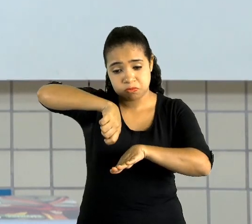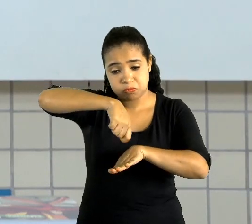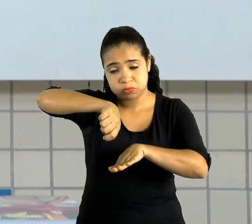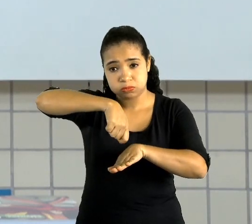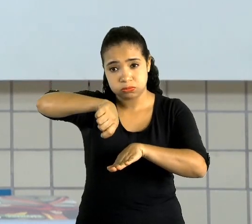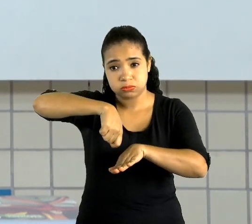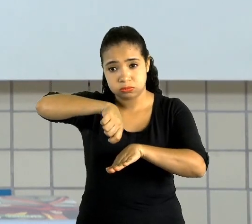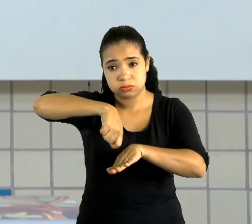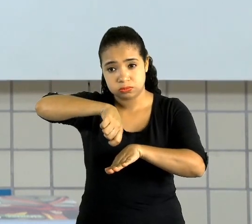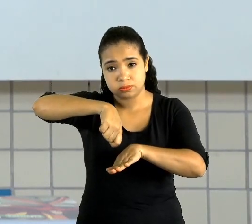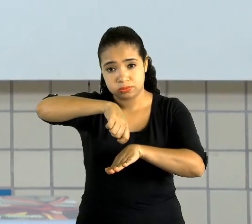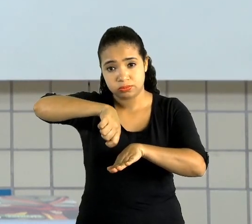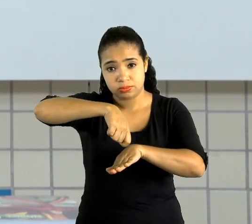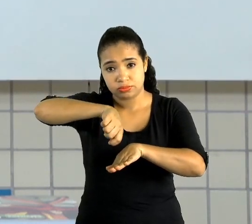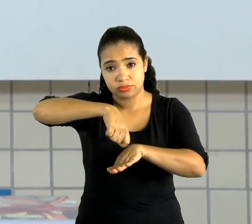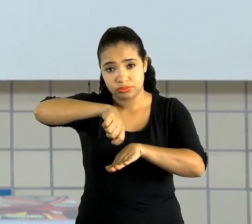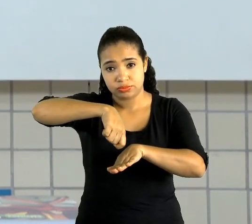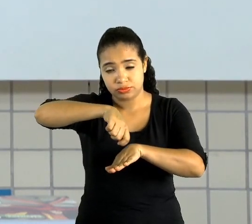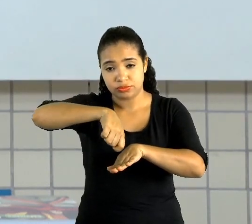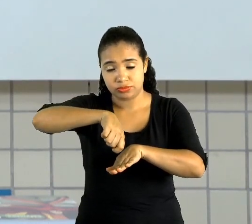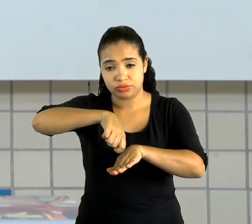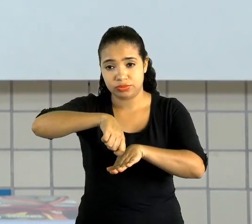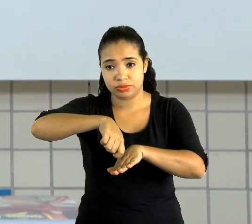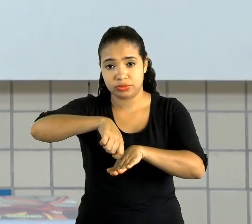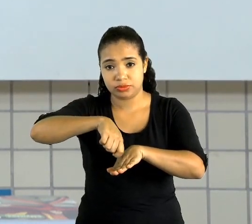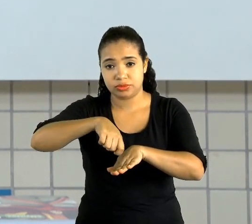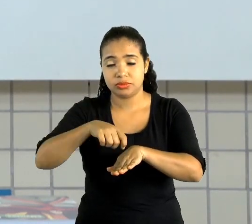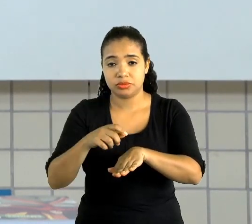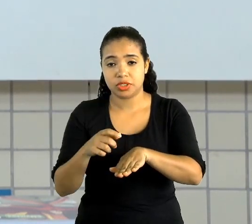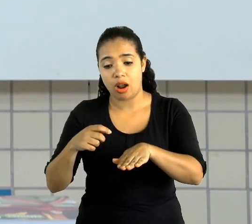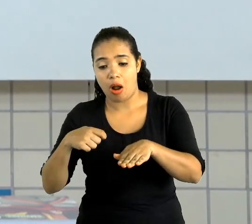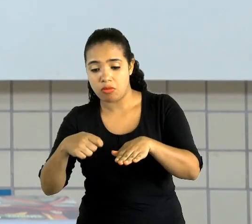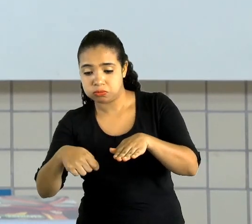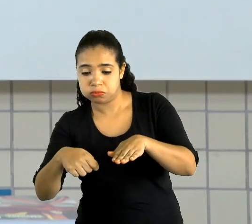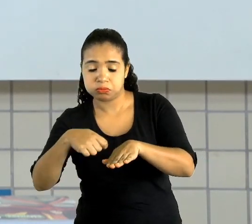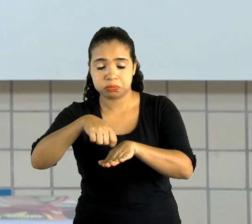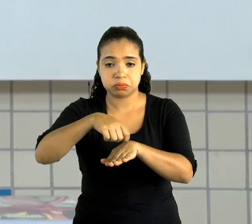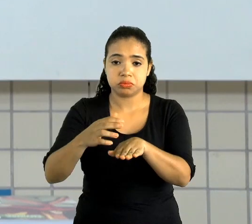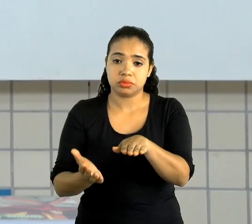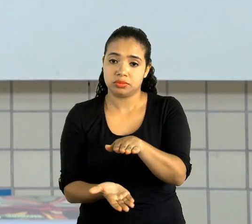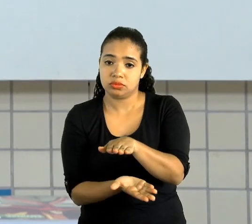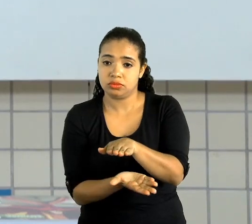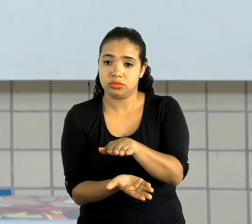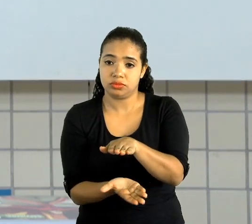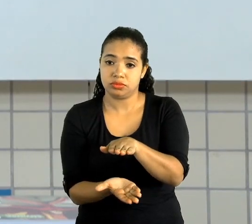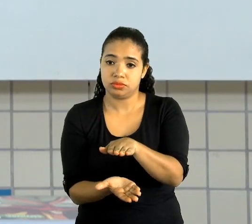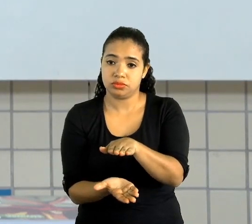vou passar logo nas duas aqui, ó, que dá para passar. Nas duas laterais.